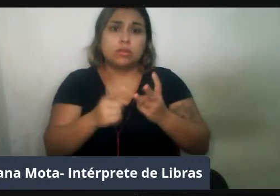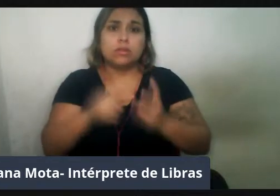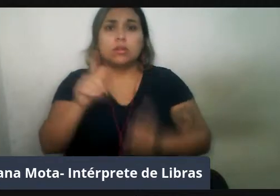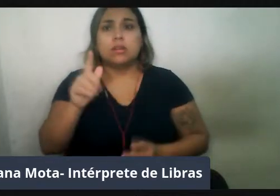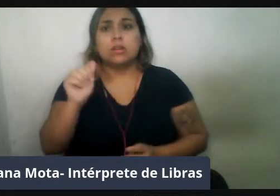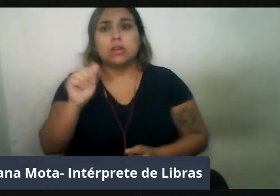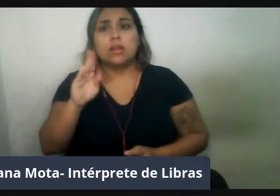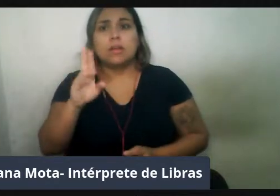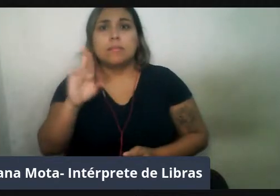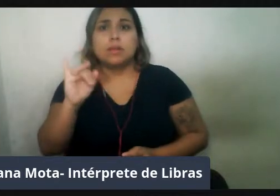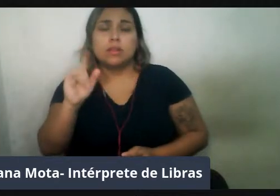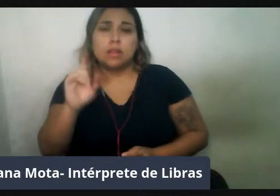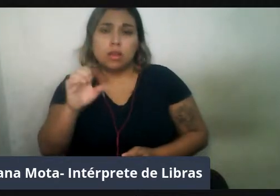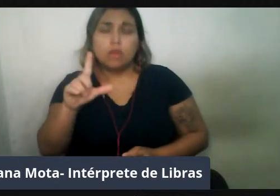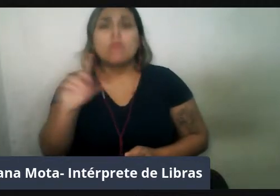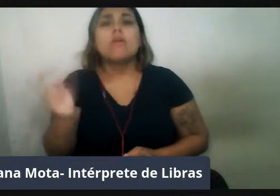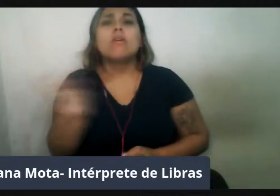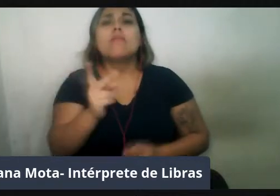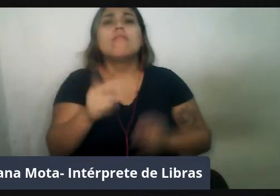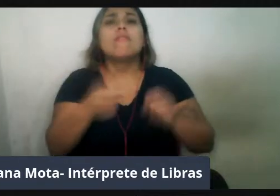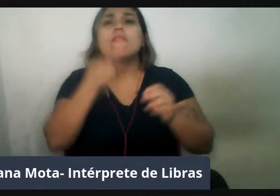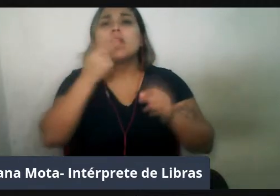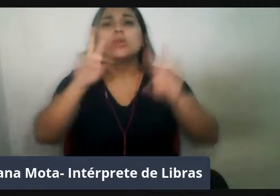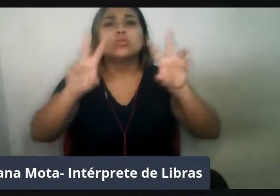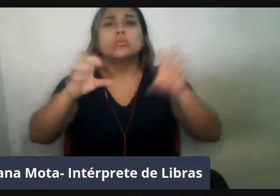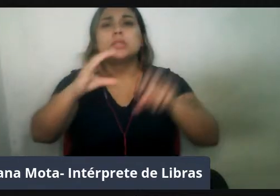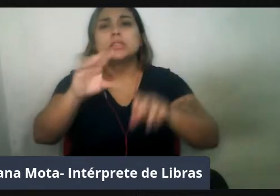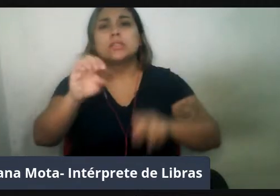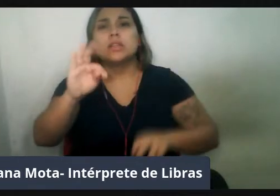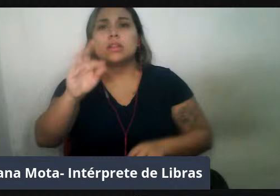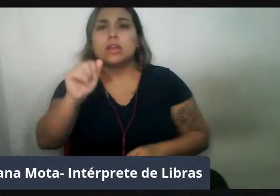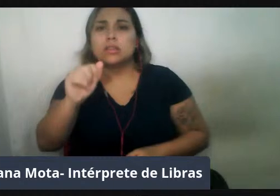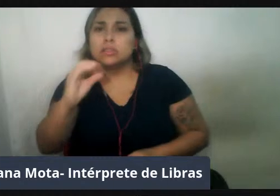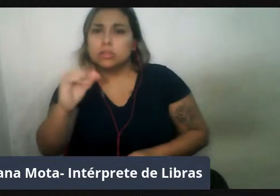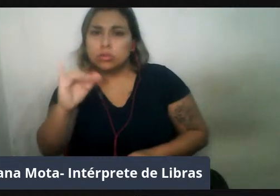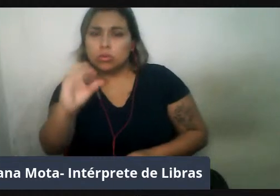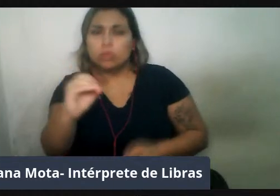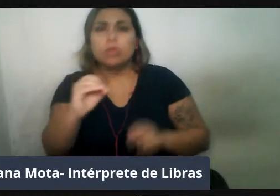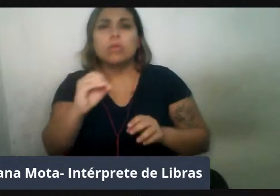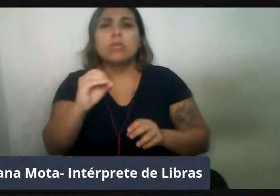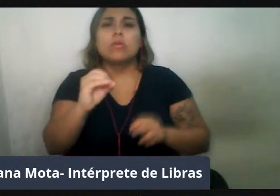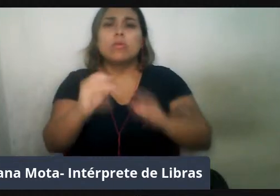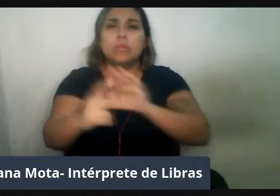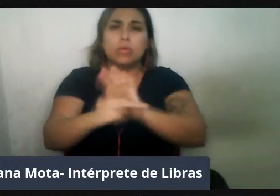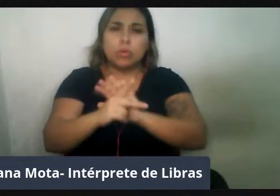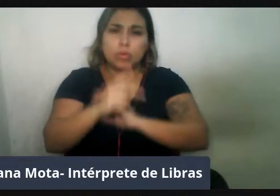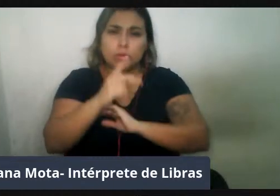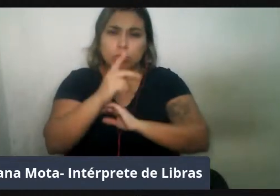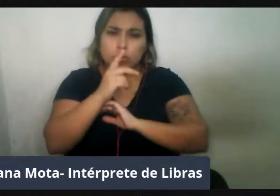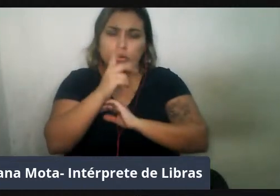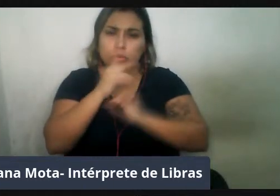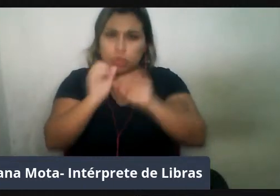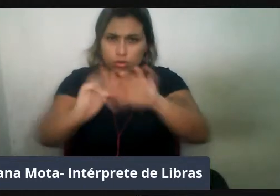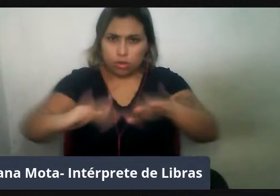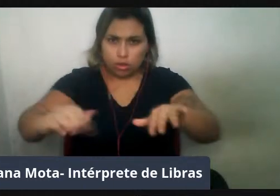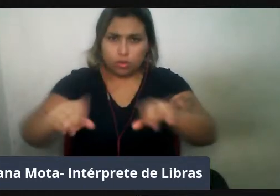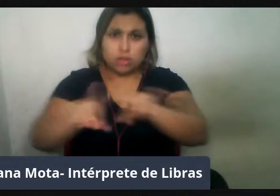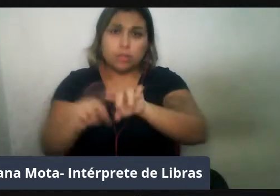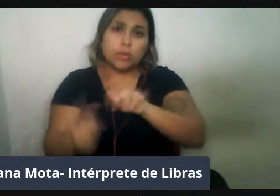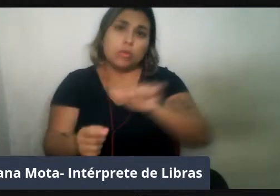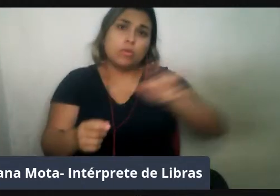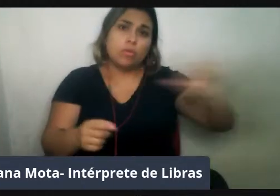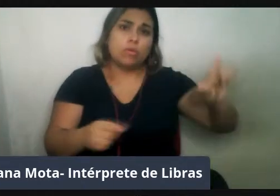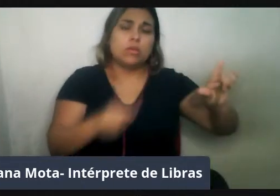sobre cetáceos, um cetáceo marinho e o outro cetáceo de água doce. Então,